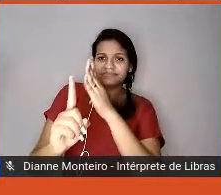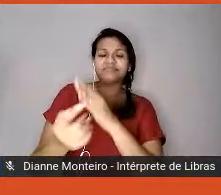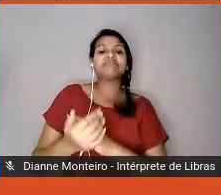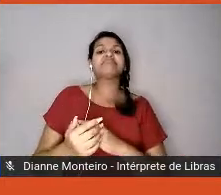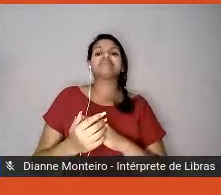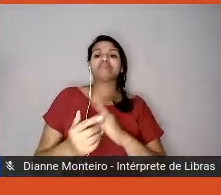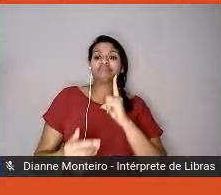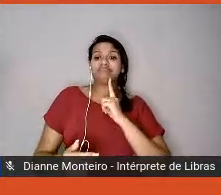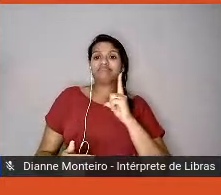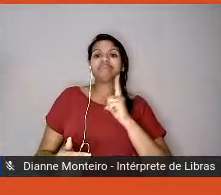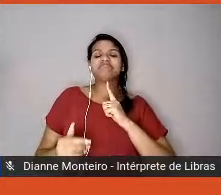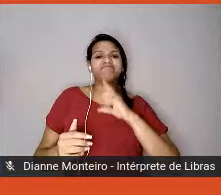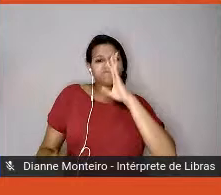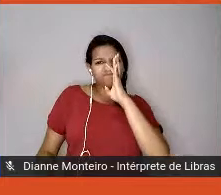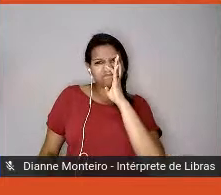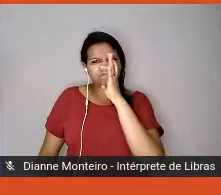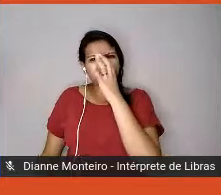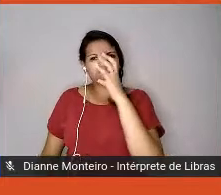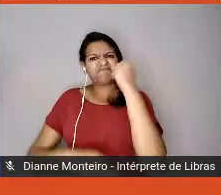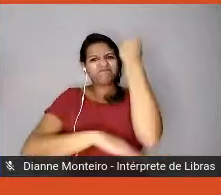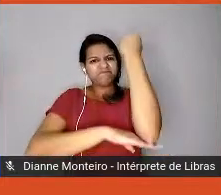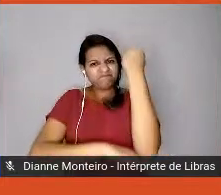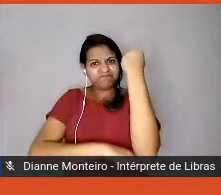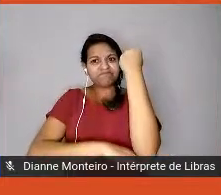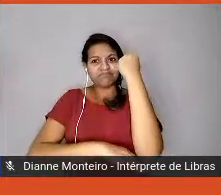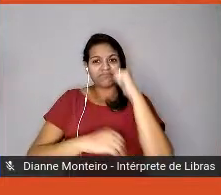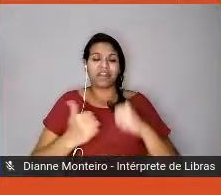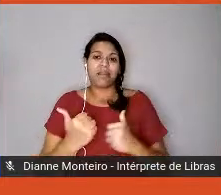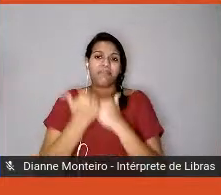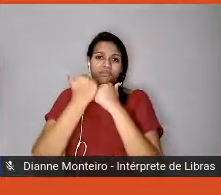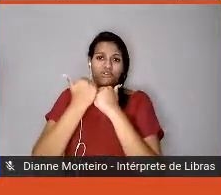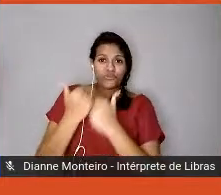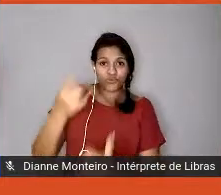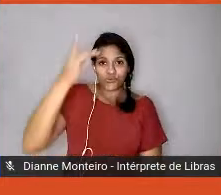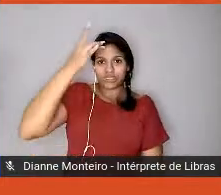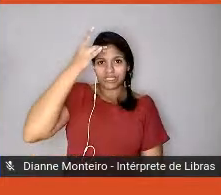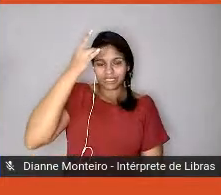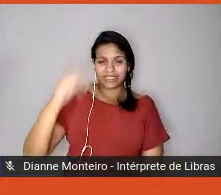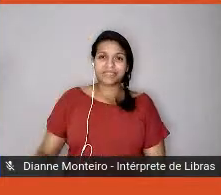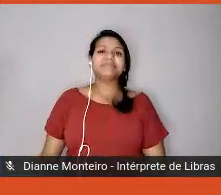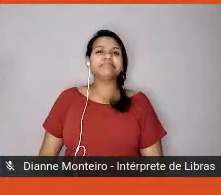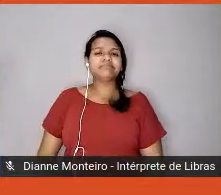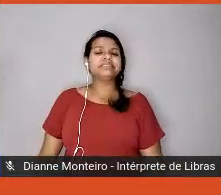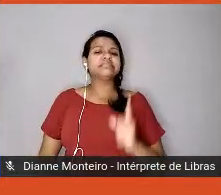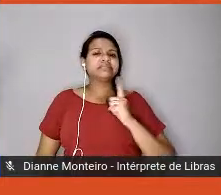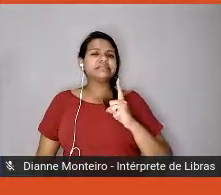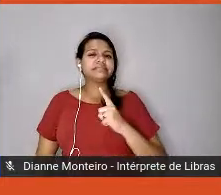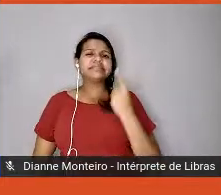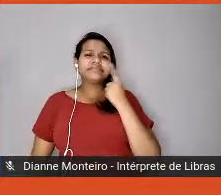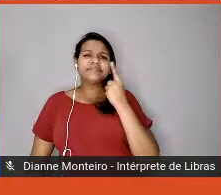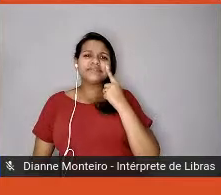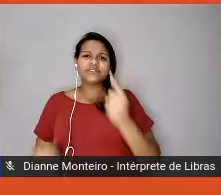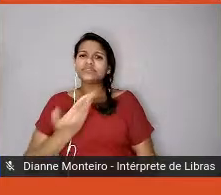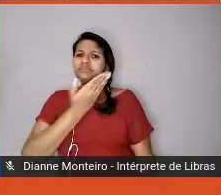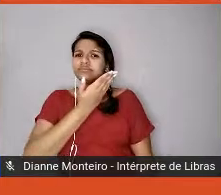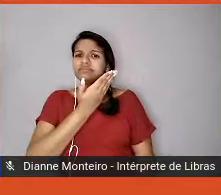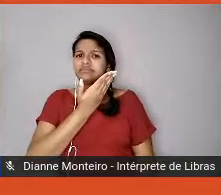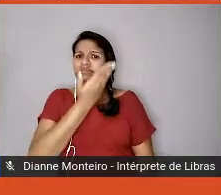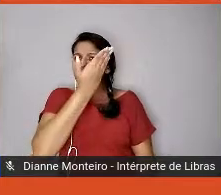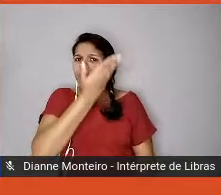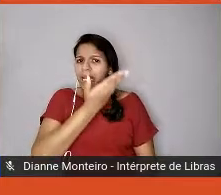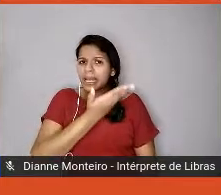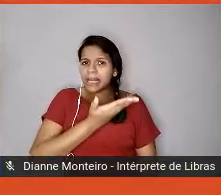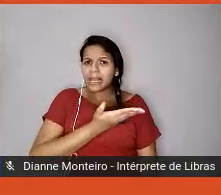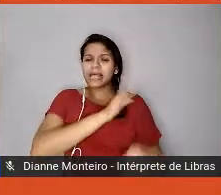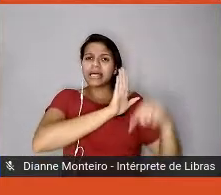autoconsciência e apoio. E quais dessas habilidades eu preciso destacar para a minha equipe? Quais dessas